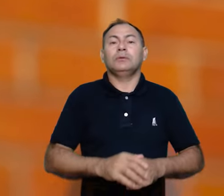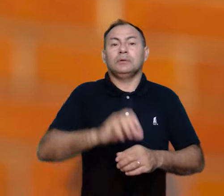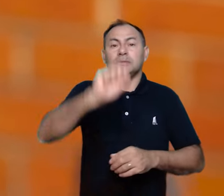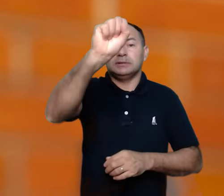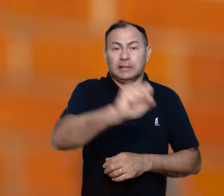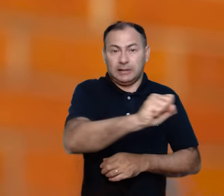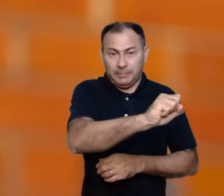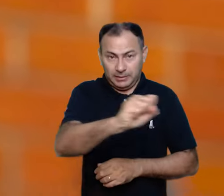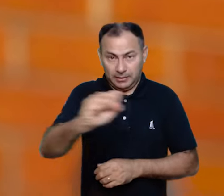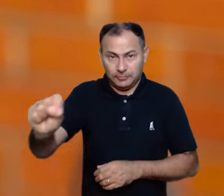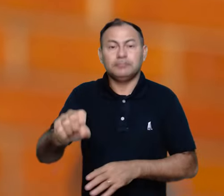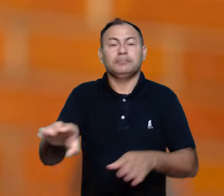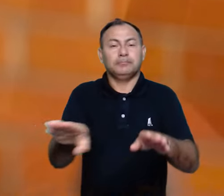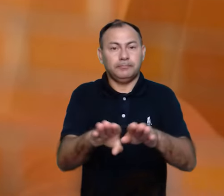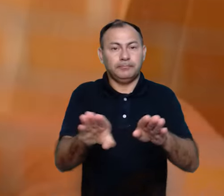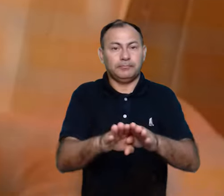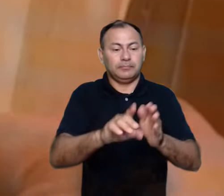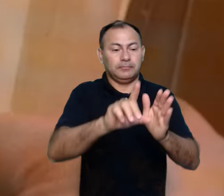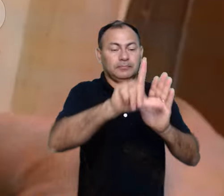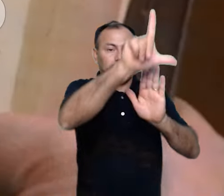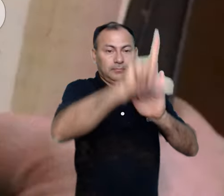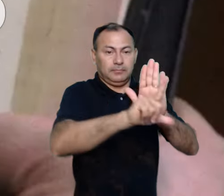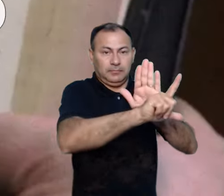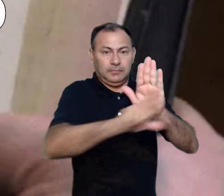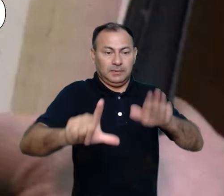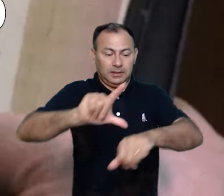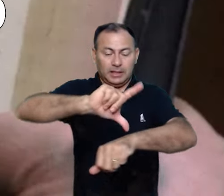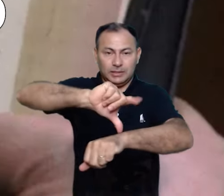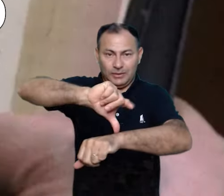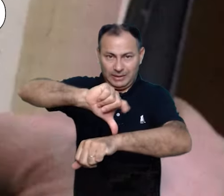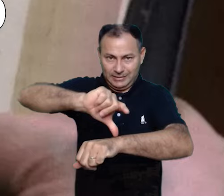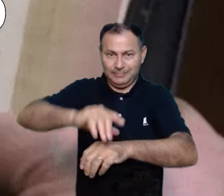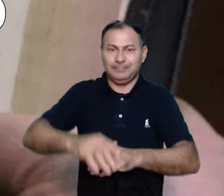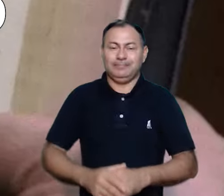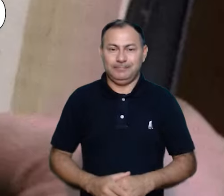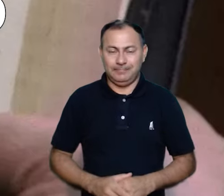sacramentais e também na liturgia das horas.